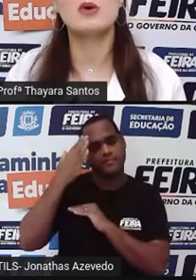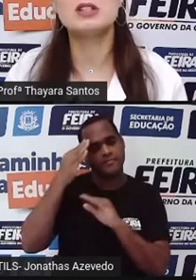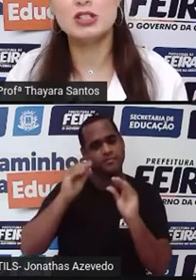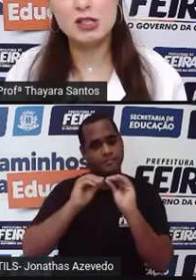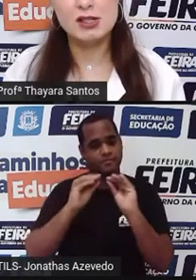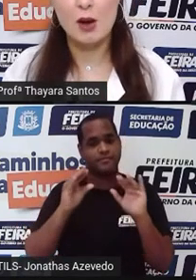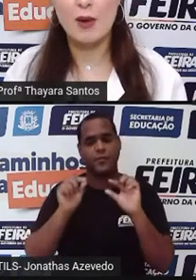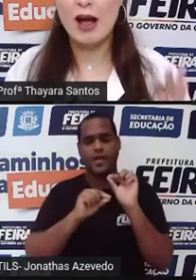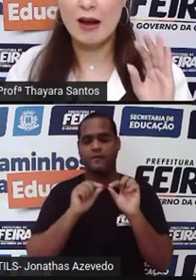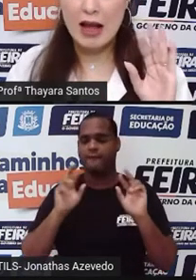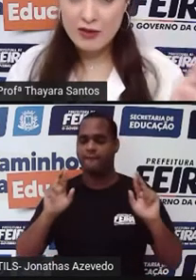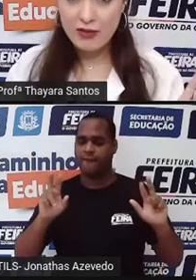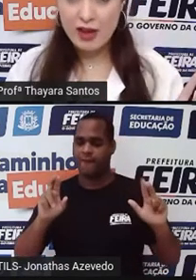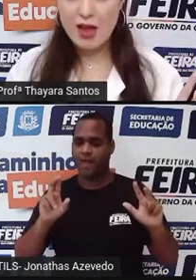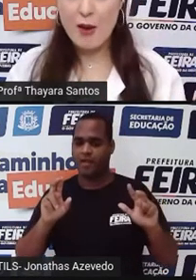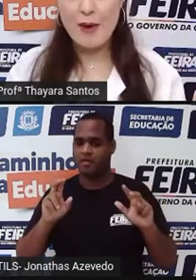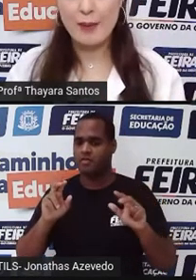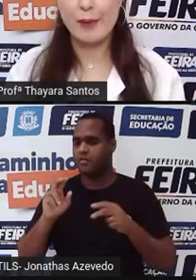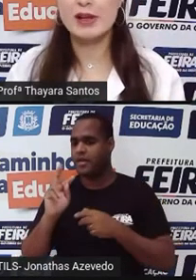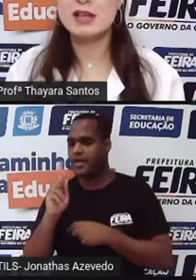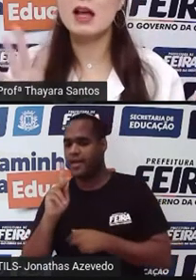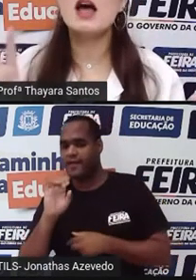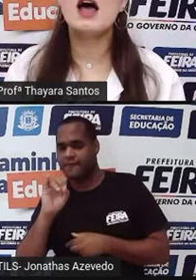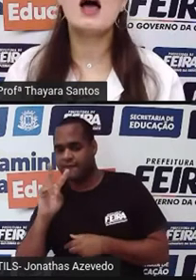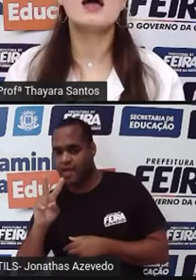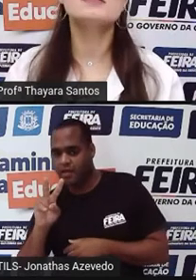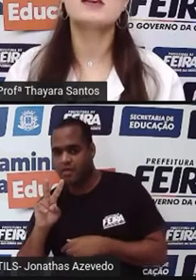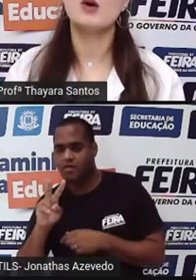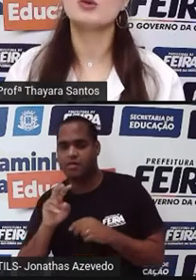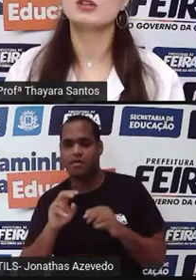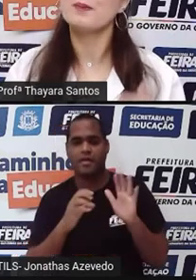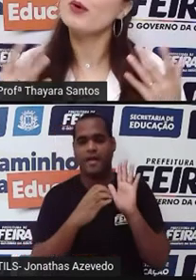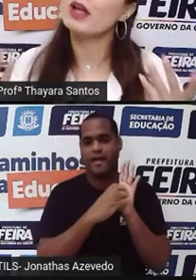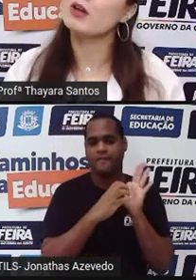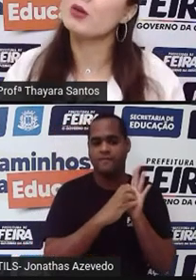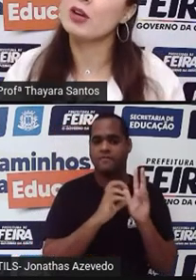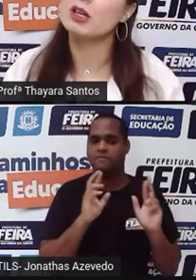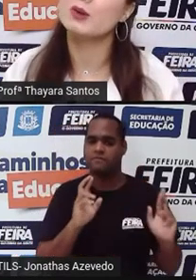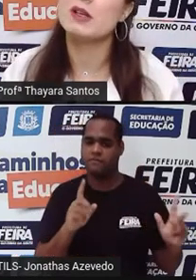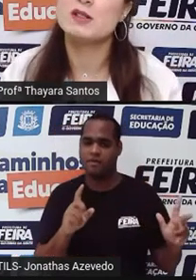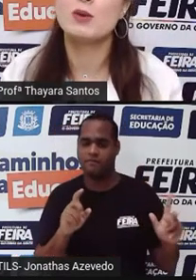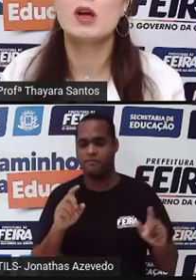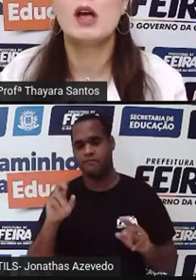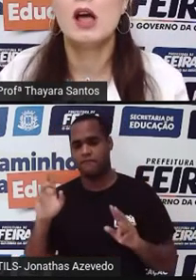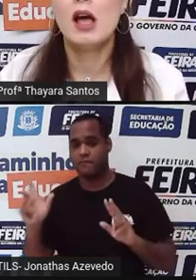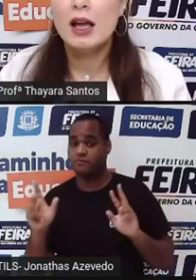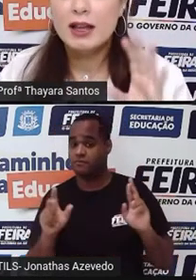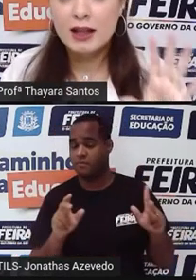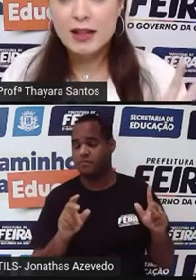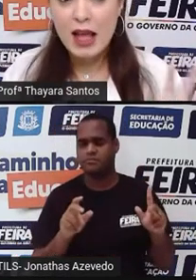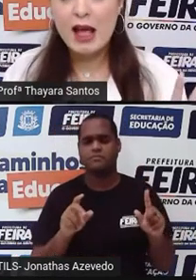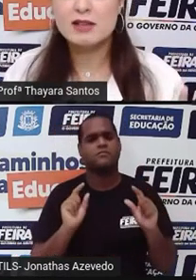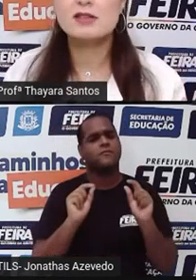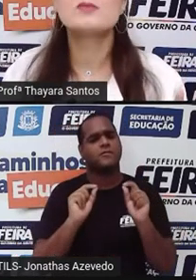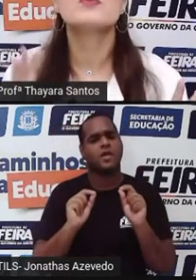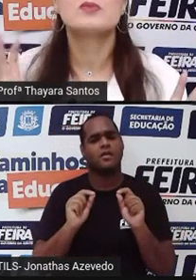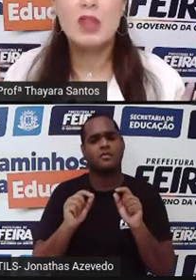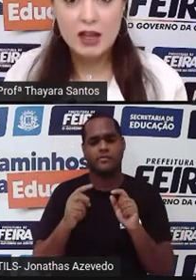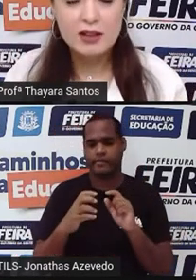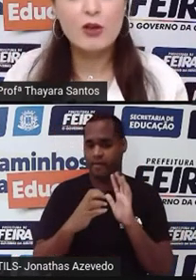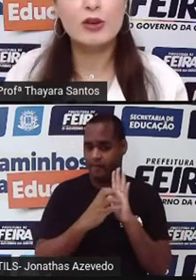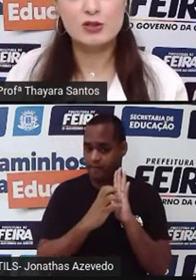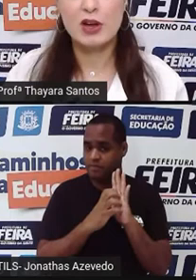fazer aí é uma distinção. HIV é uma coisa, a AIDS é outra. Por que eu estou falando isso? Quem tem AIDS